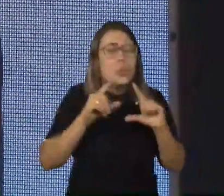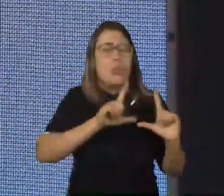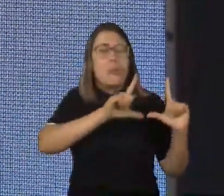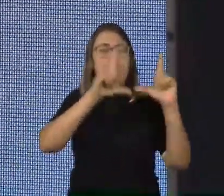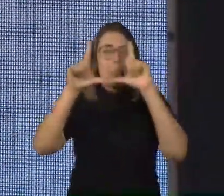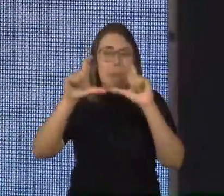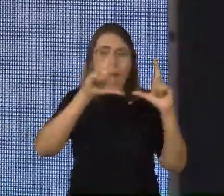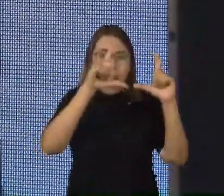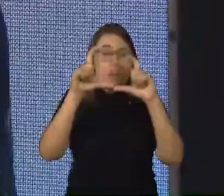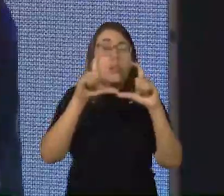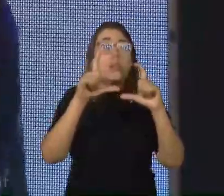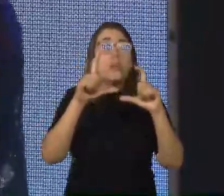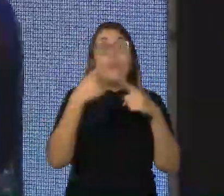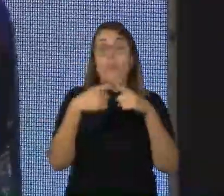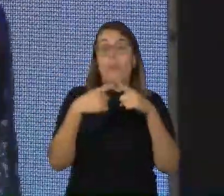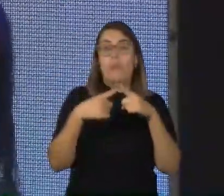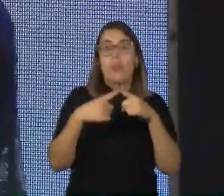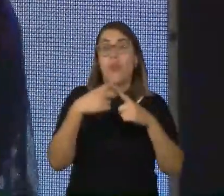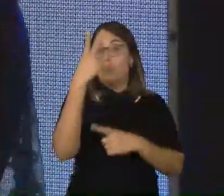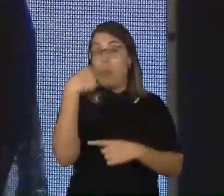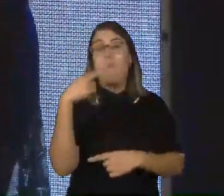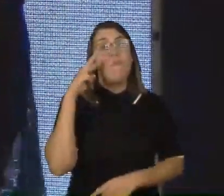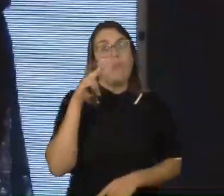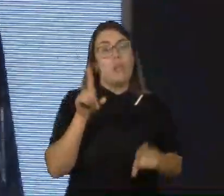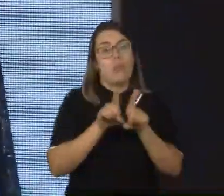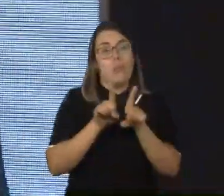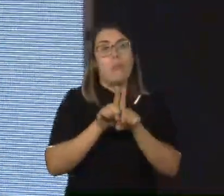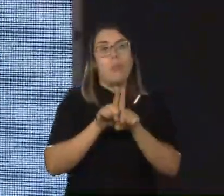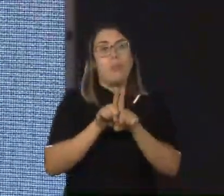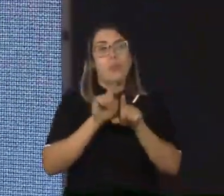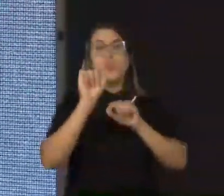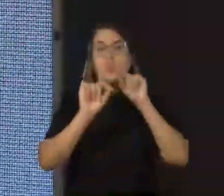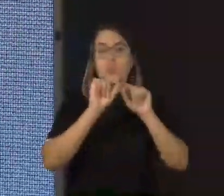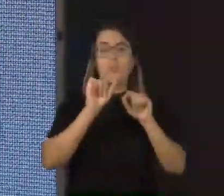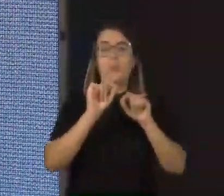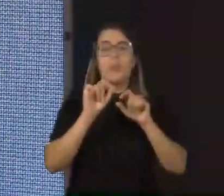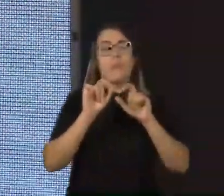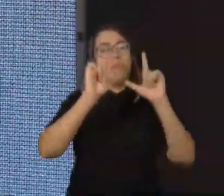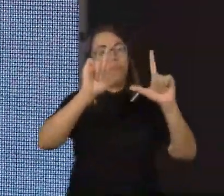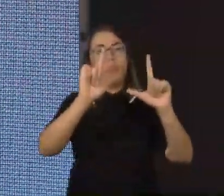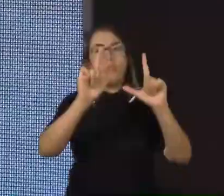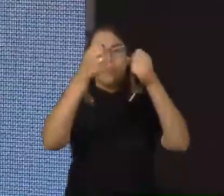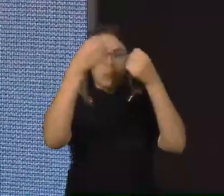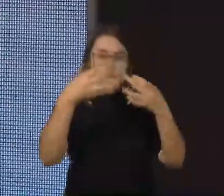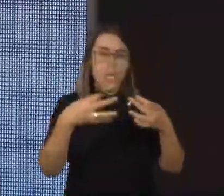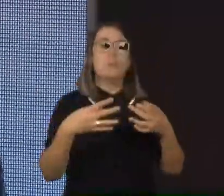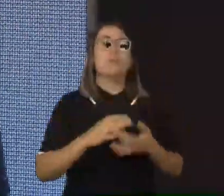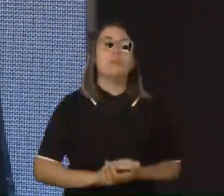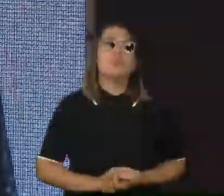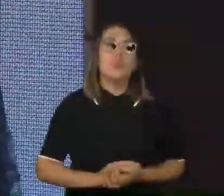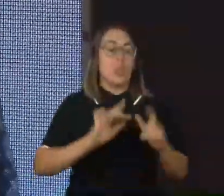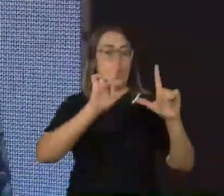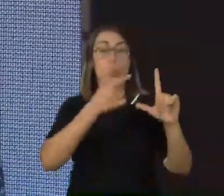uma mensagem para dar. Além do que, eu vou estar contribuindo para que as pessoas que não enxergam também possam ver essas imagens. Então, aqui tem